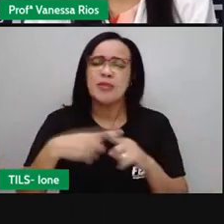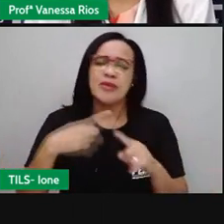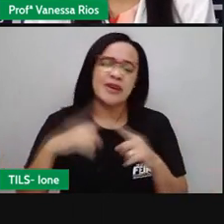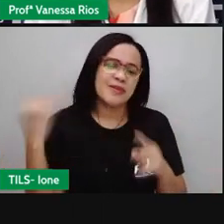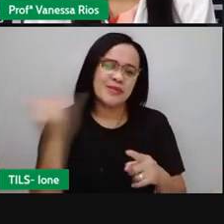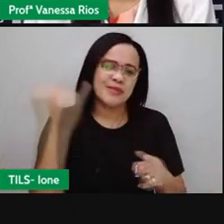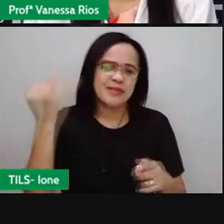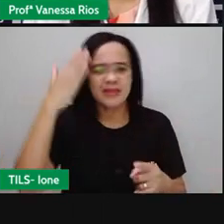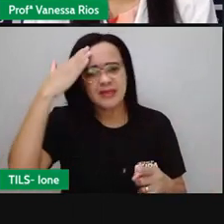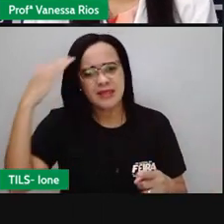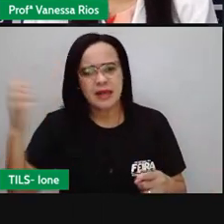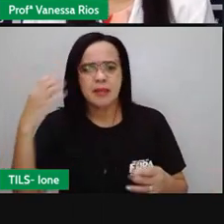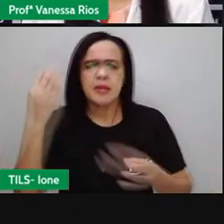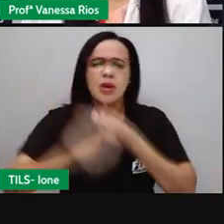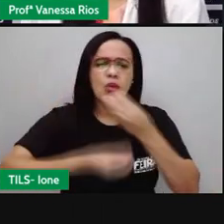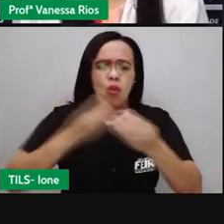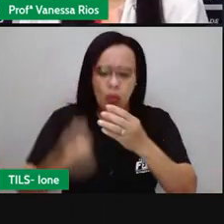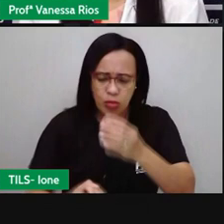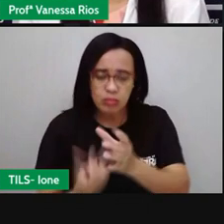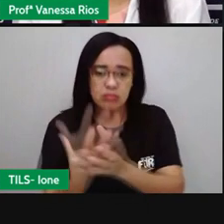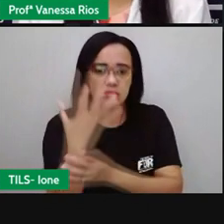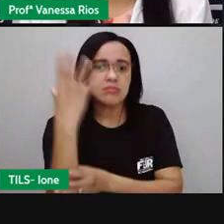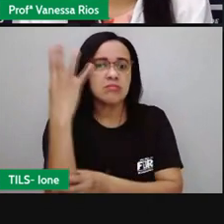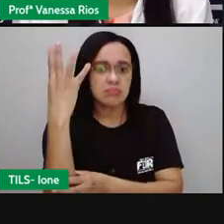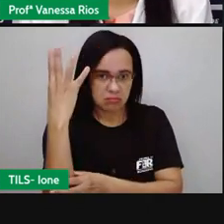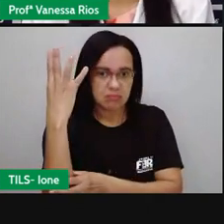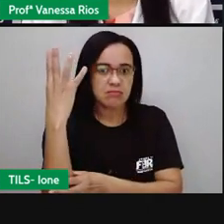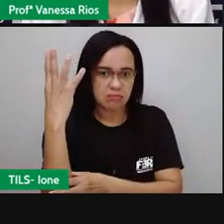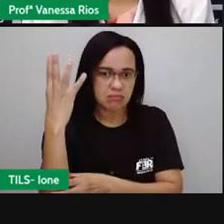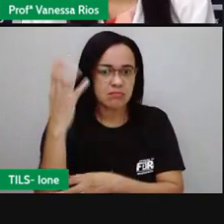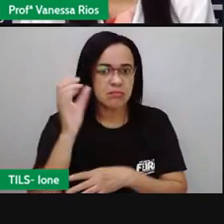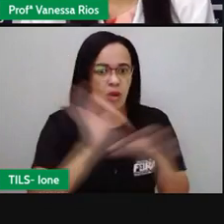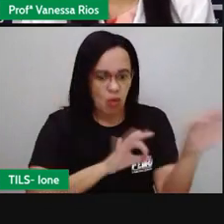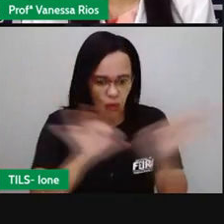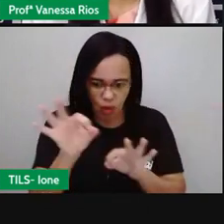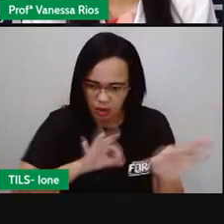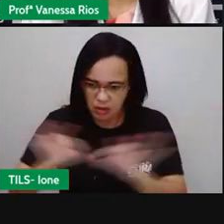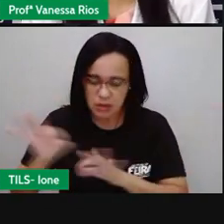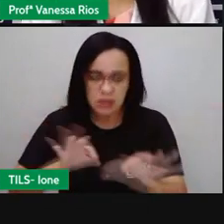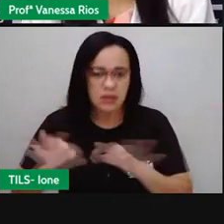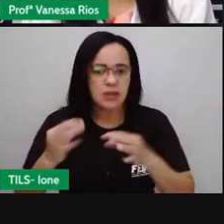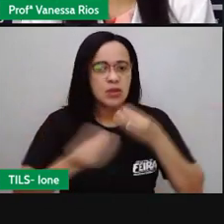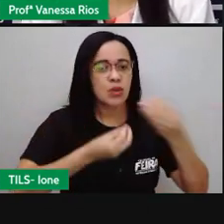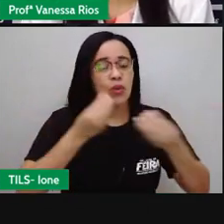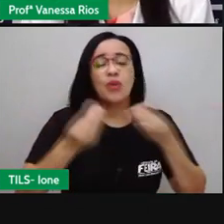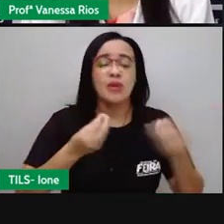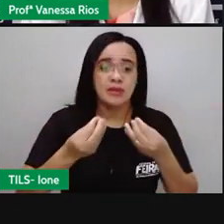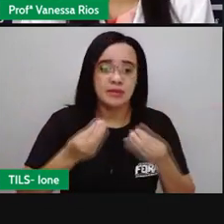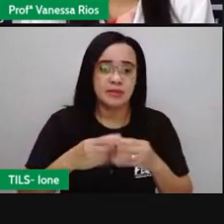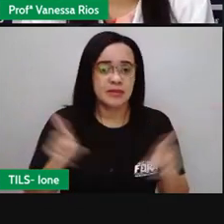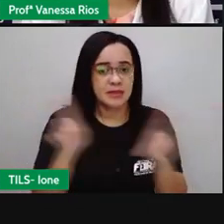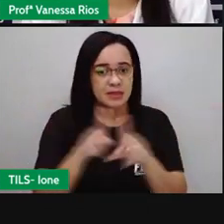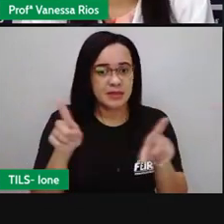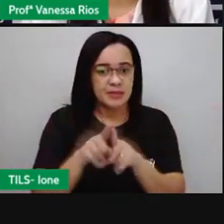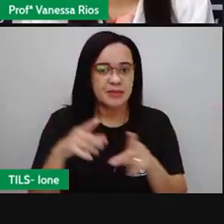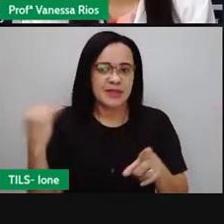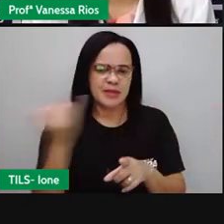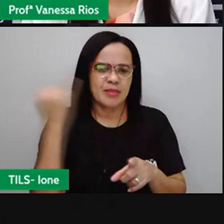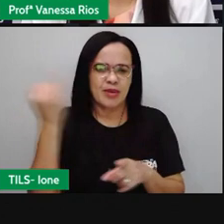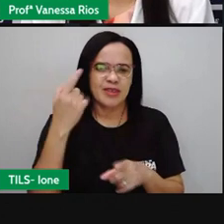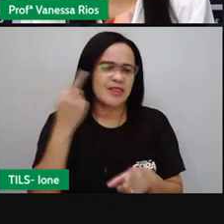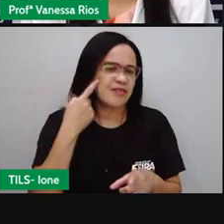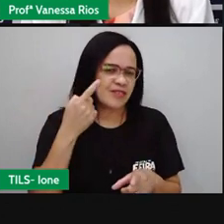produzida, saber como a crônica se organiza, mas é importante a gente observar na prática, né,